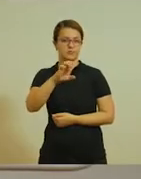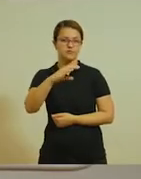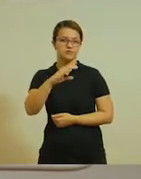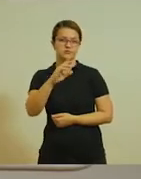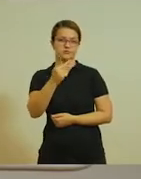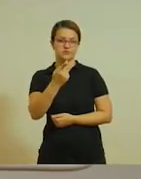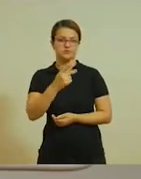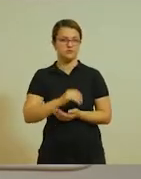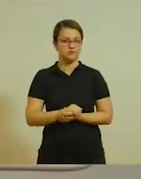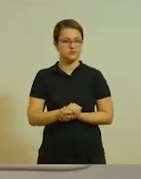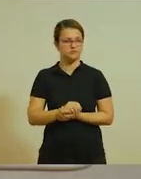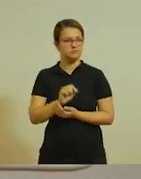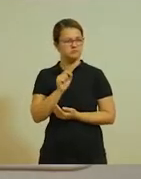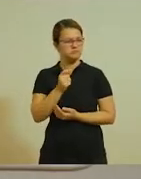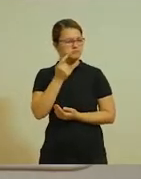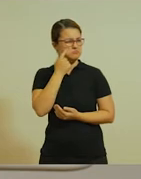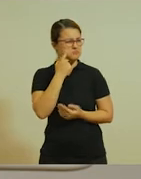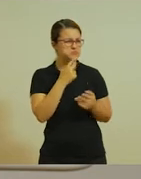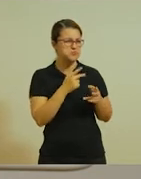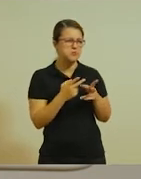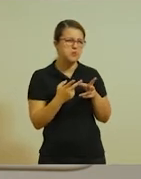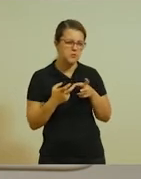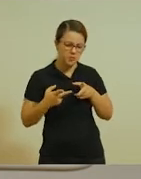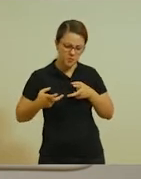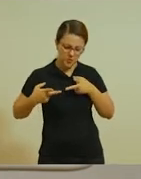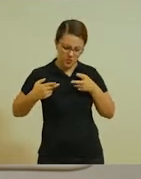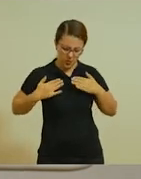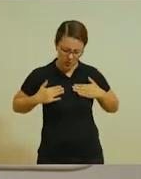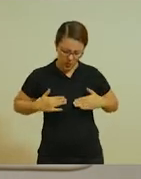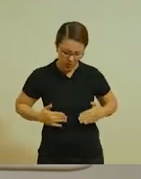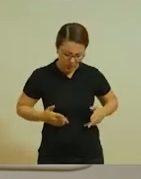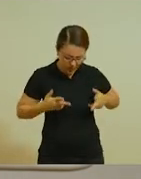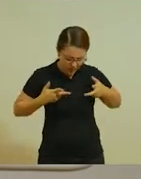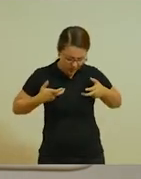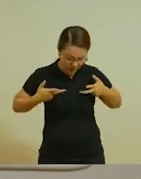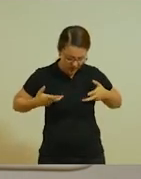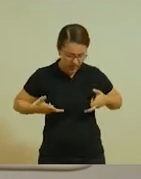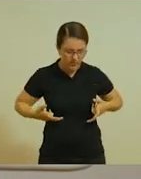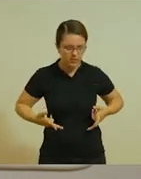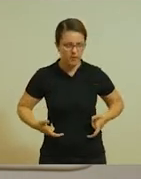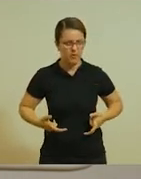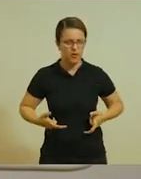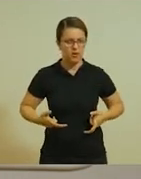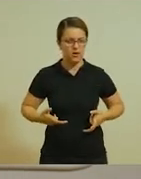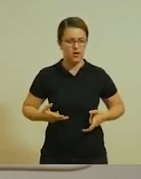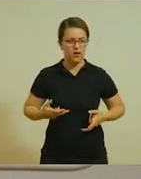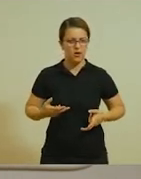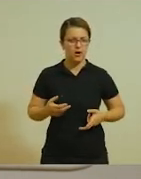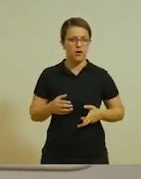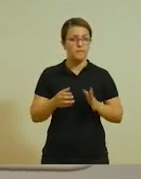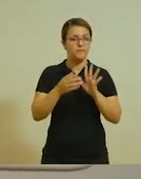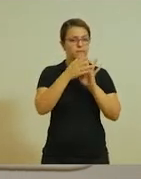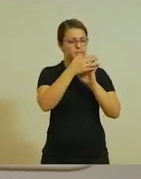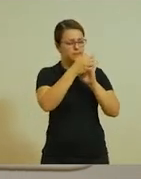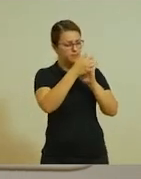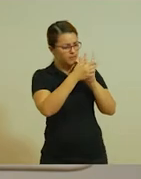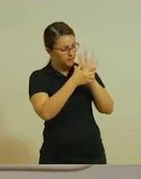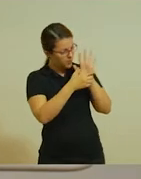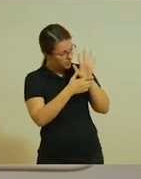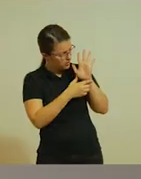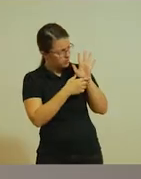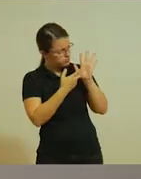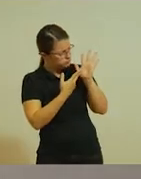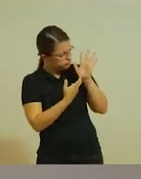procurava evidenciar a anatomia, isso é, as partes do corpo, nesse caso as mãos